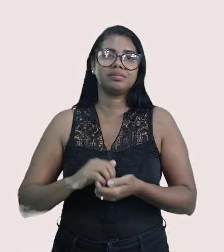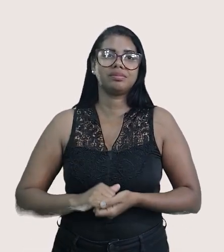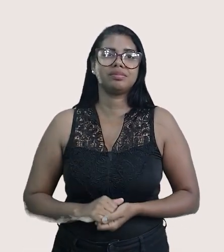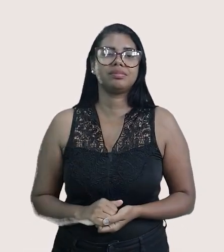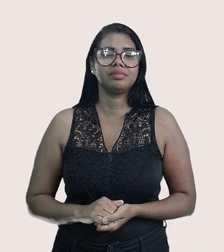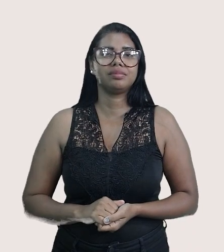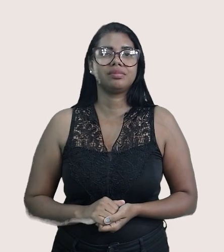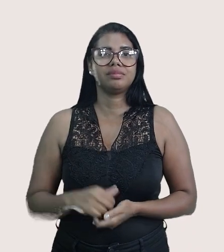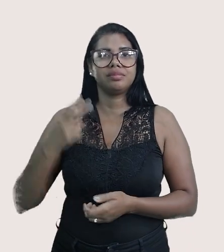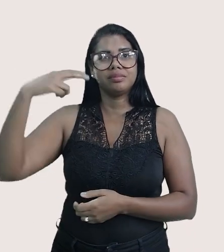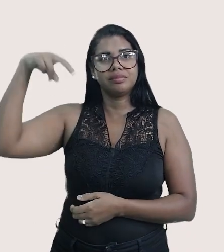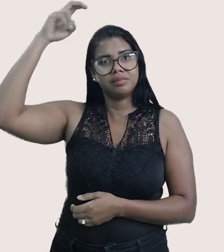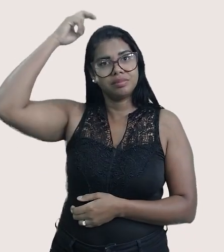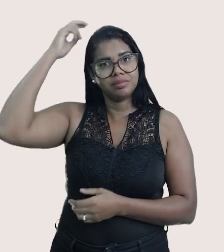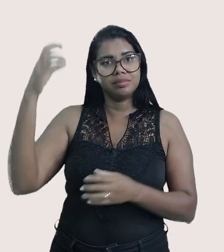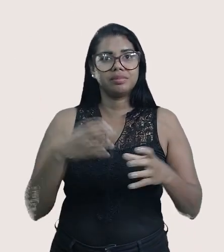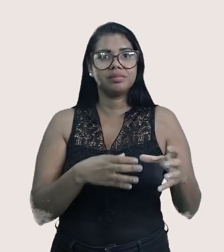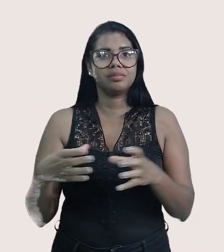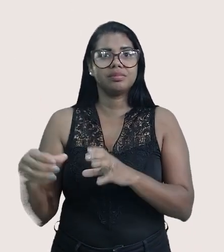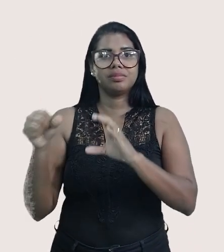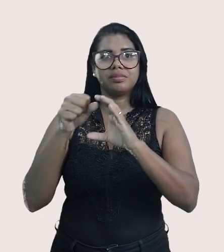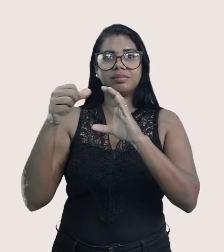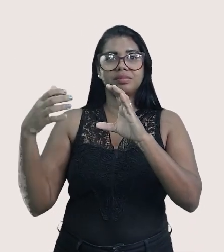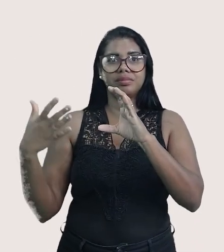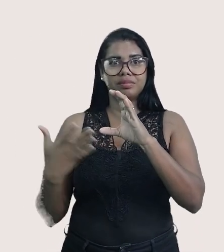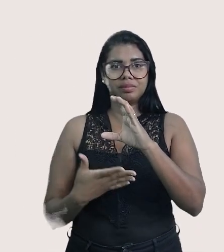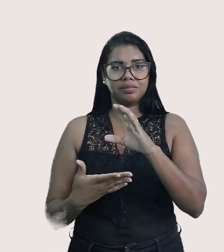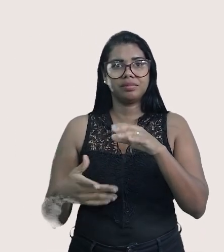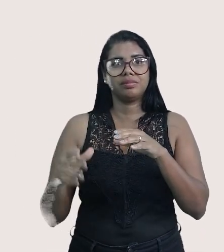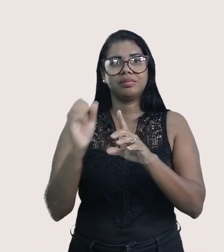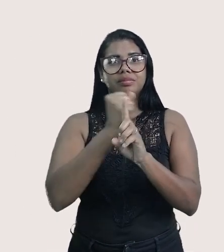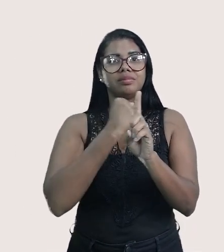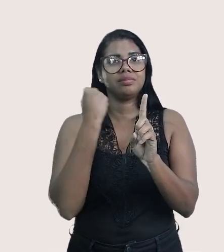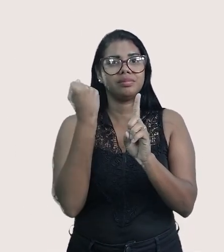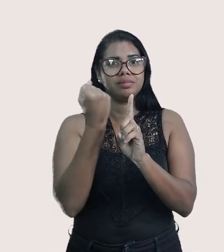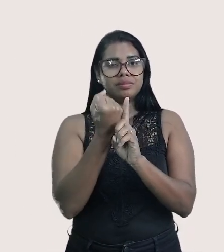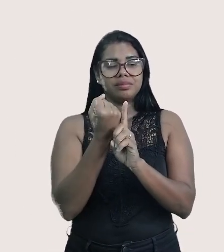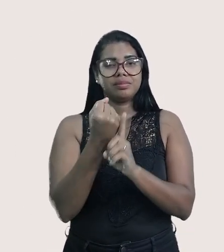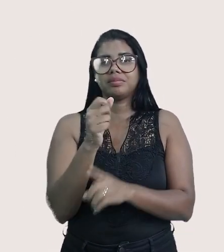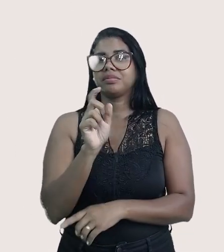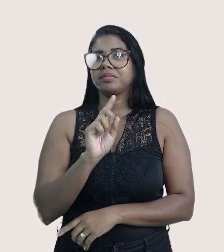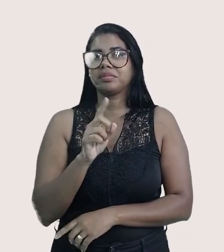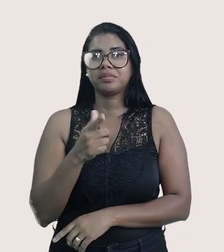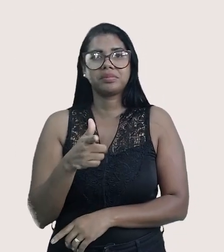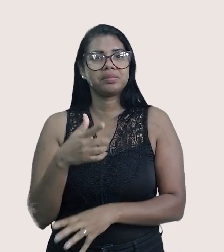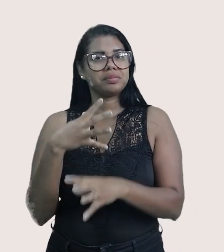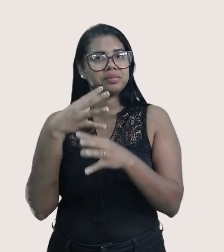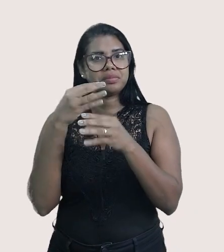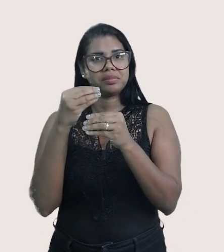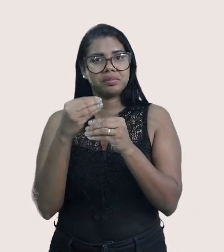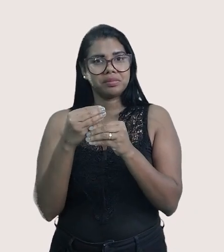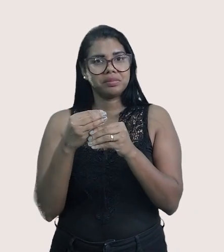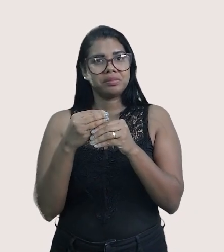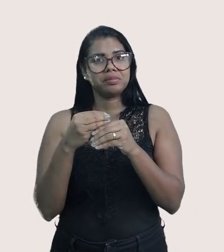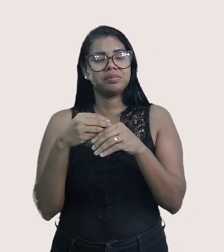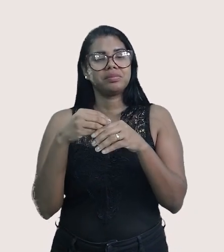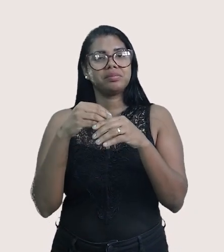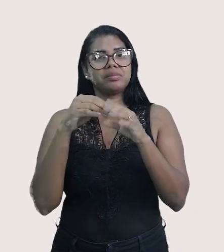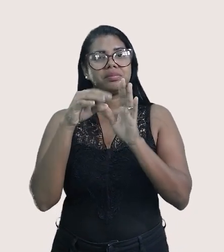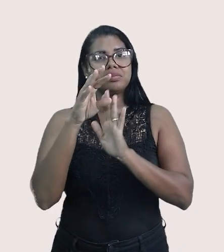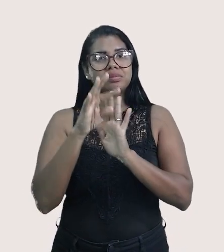Hibridização cultural de grupos caracterizados por homogeneidade social. Também não, não se encaixa com o texto.